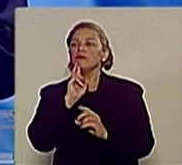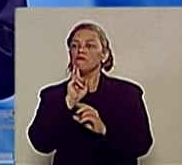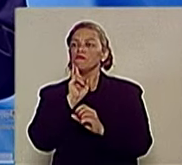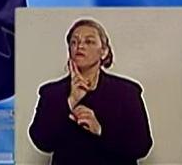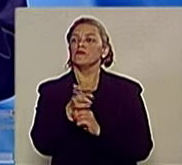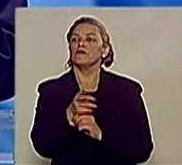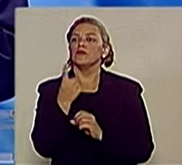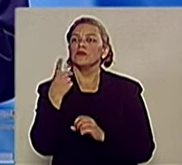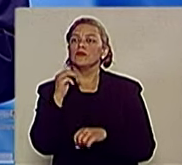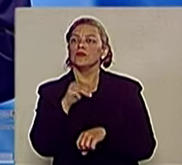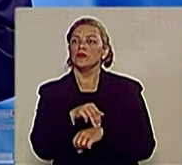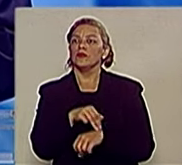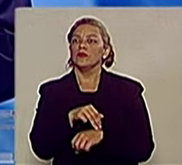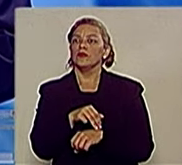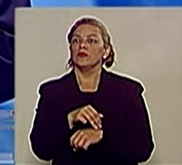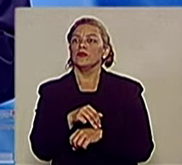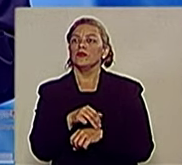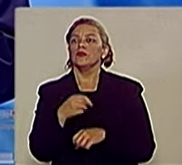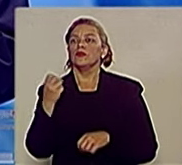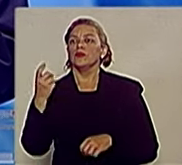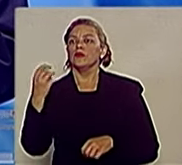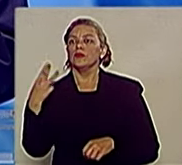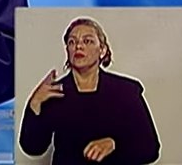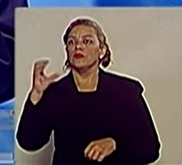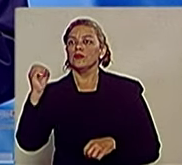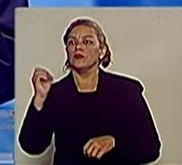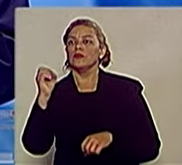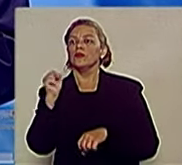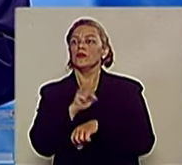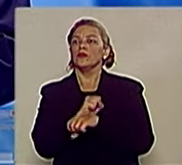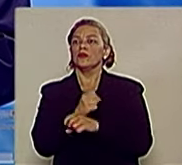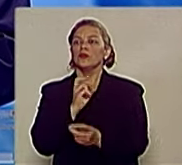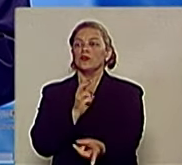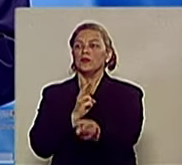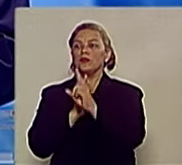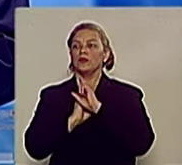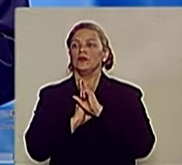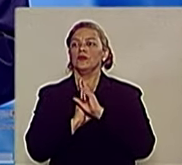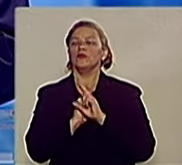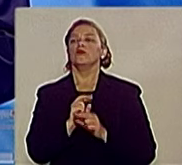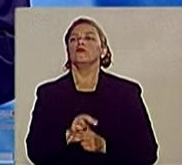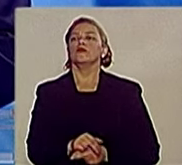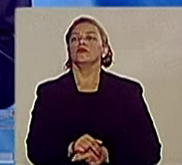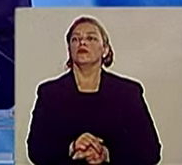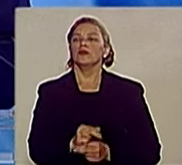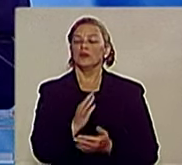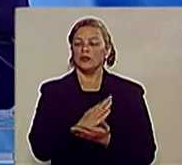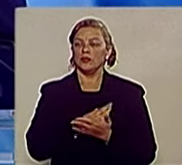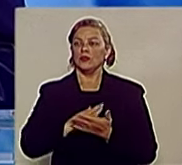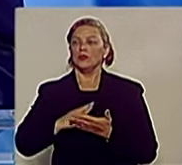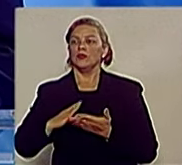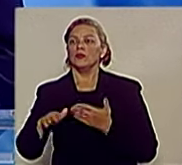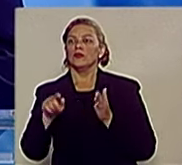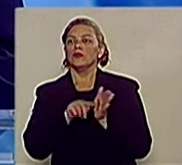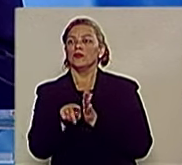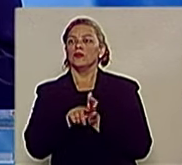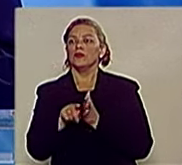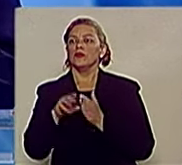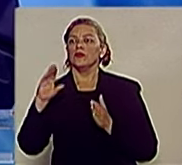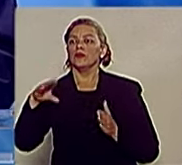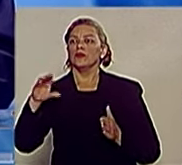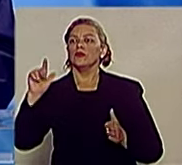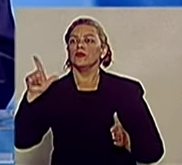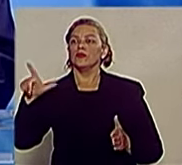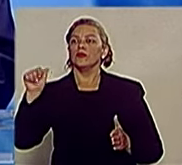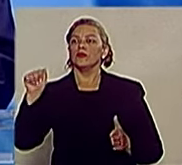e o candidato escolhido 30 segundos para a réplica. Quem começa a rodada de perguntas é a candidata do PV, Claude Mery.